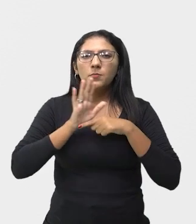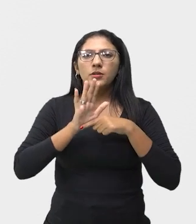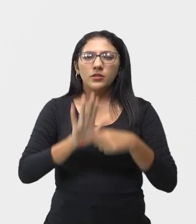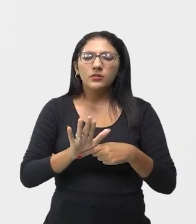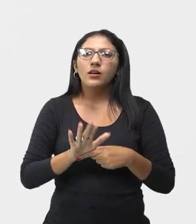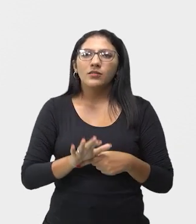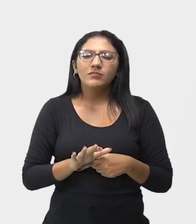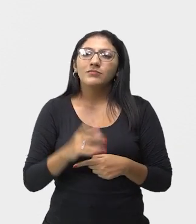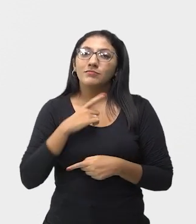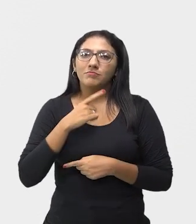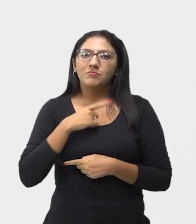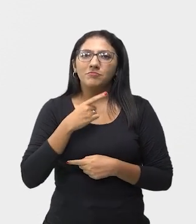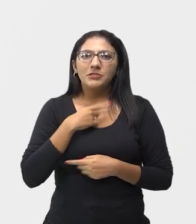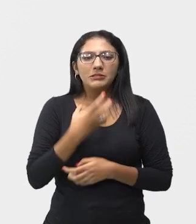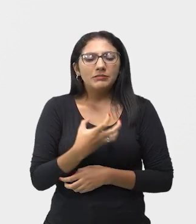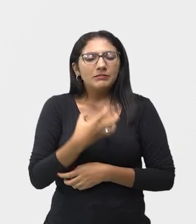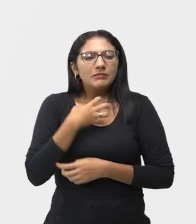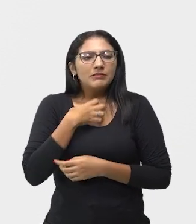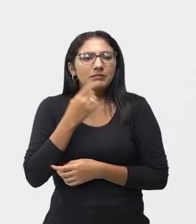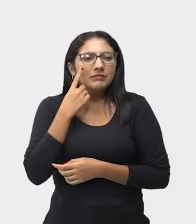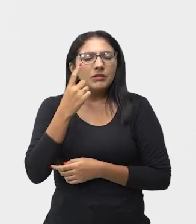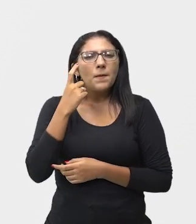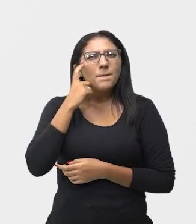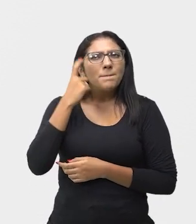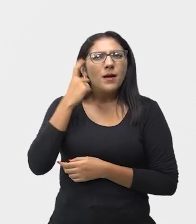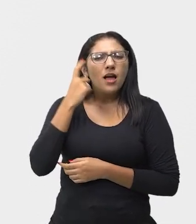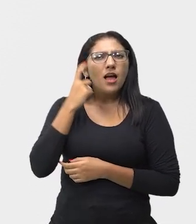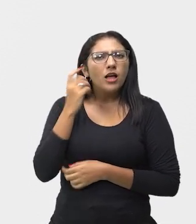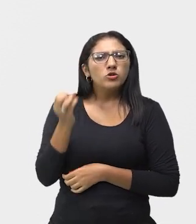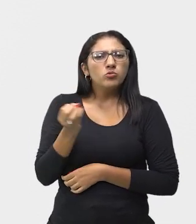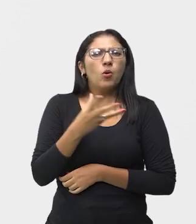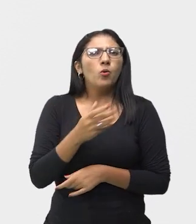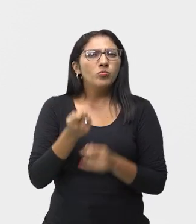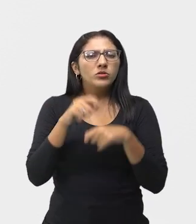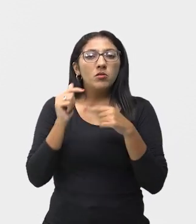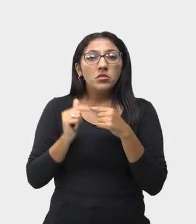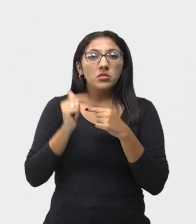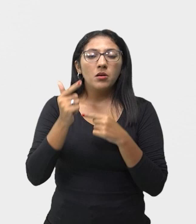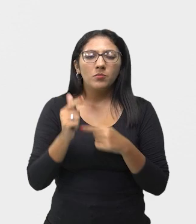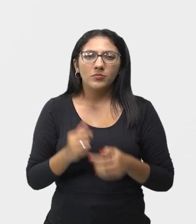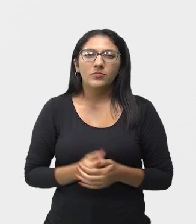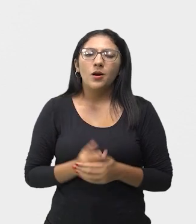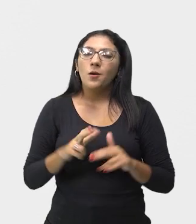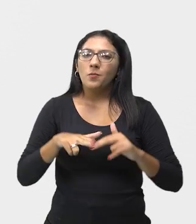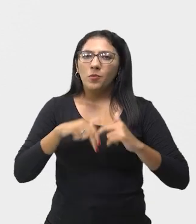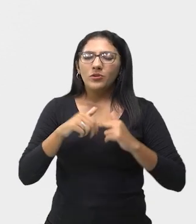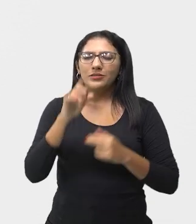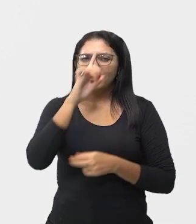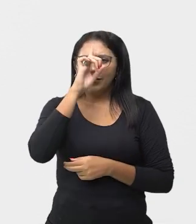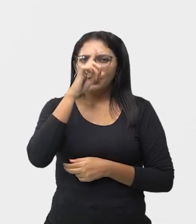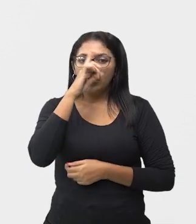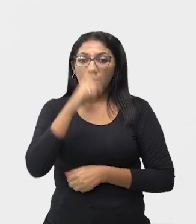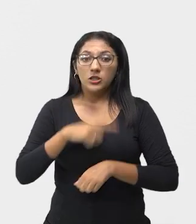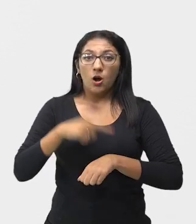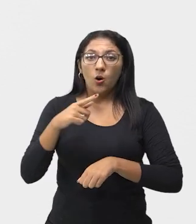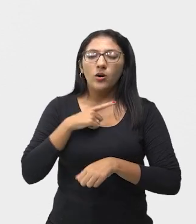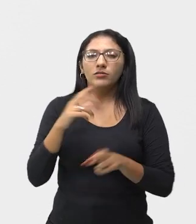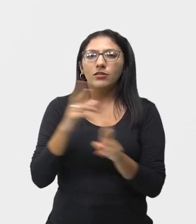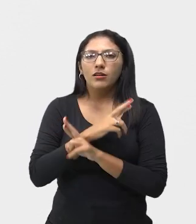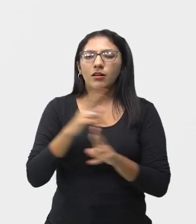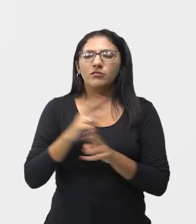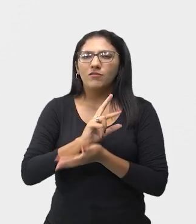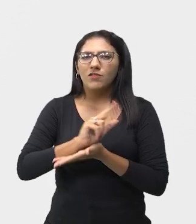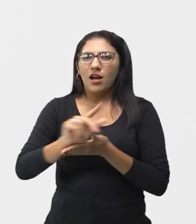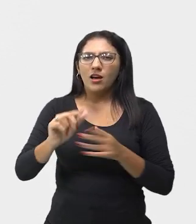pelo desejo de inovar, sempre a risco em suas apresentações. Por isso, o improviso faz parte de várias manifestações